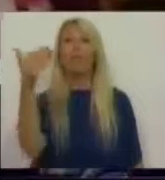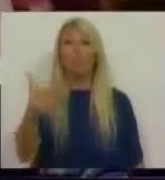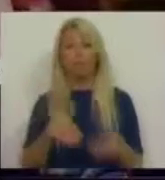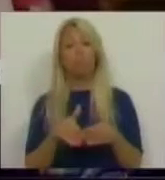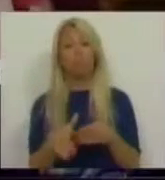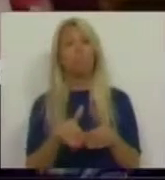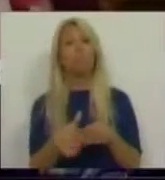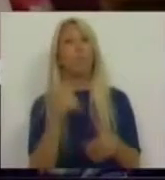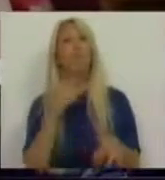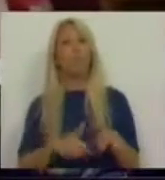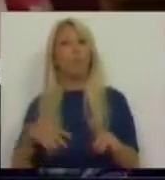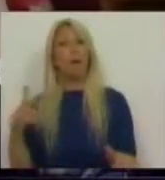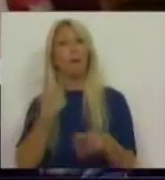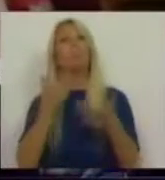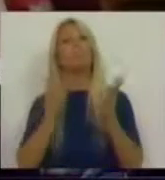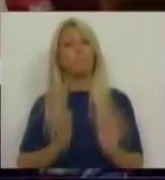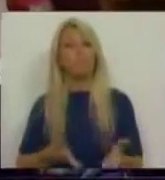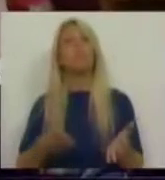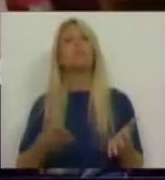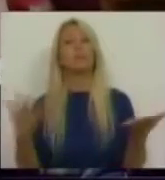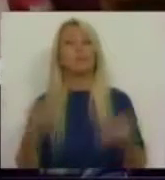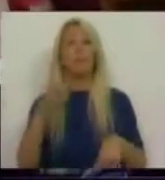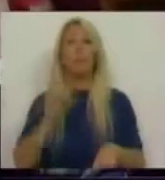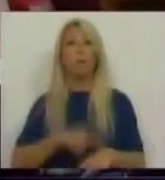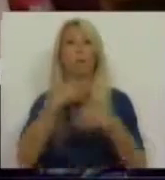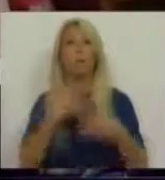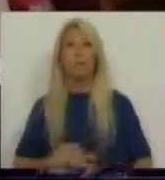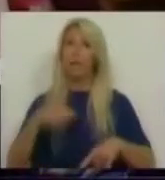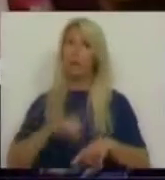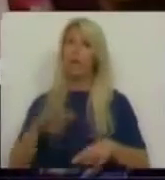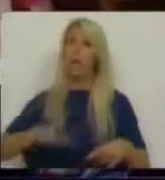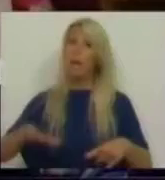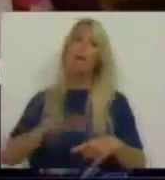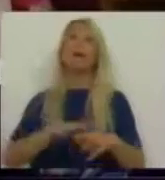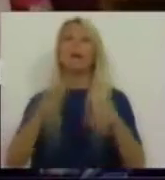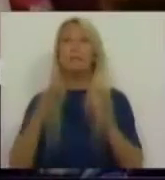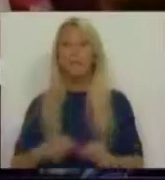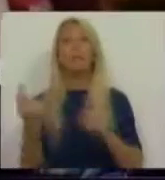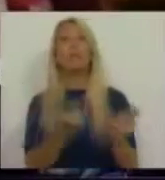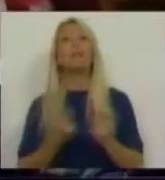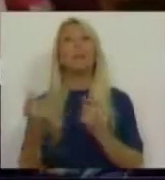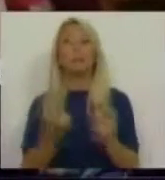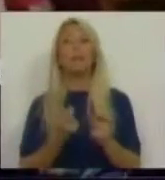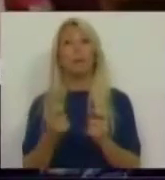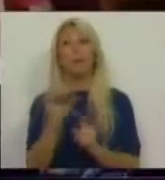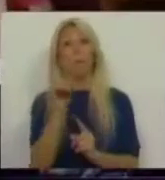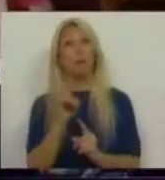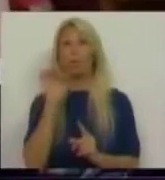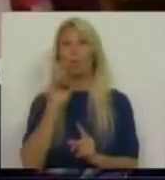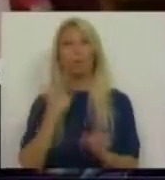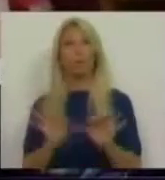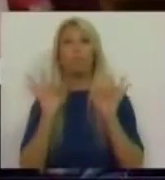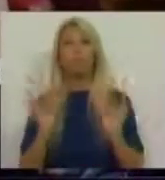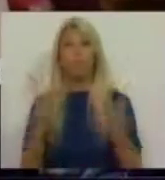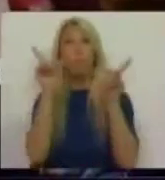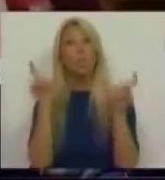Parlamento deverá encontrar o tempo e a altura para debater uma questão tão importante como é o